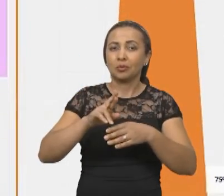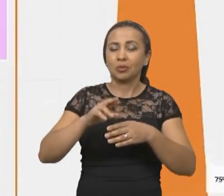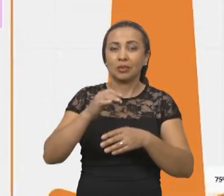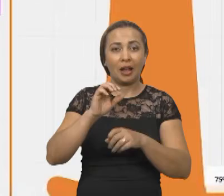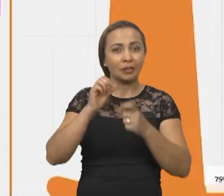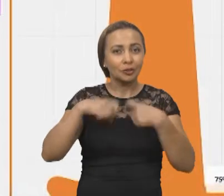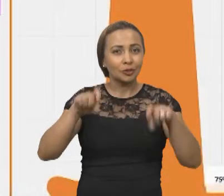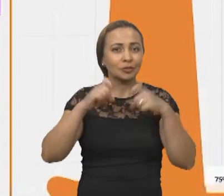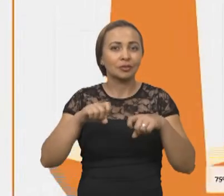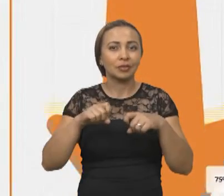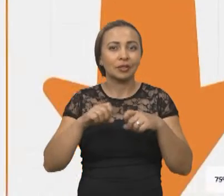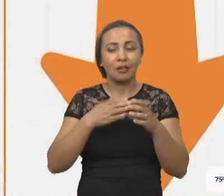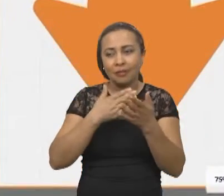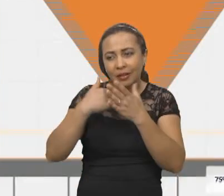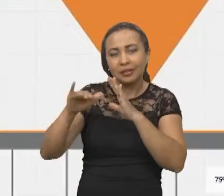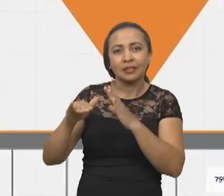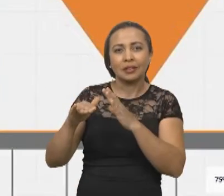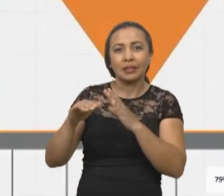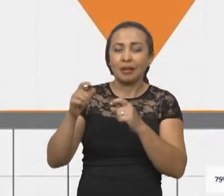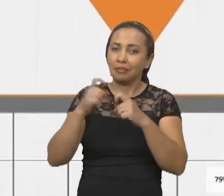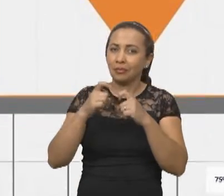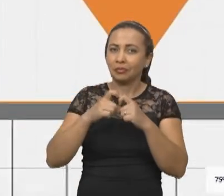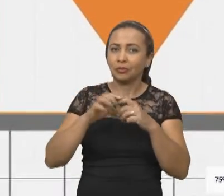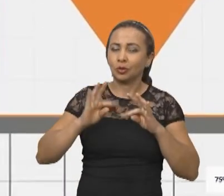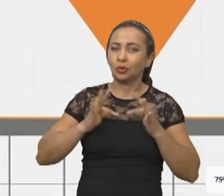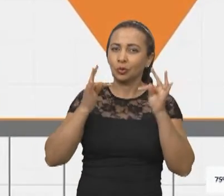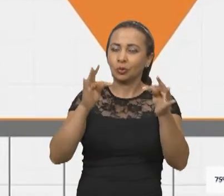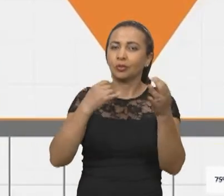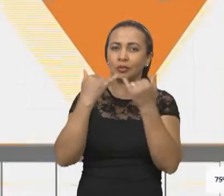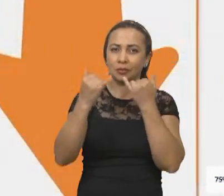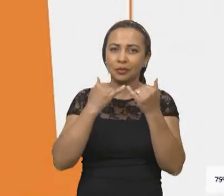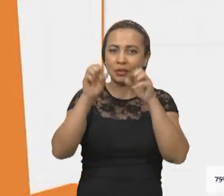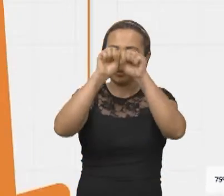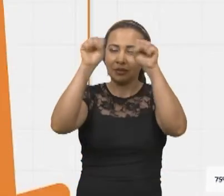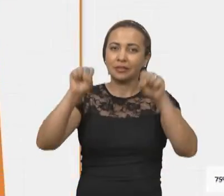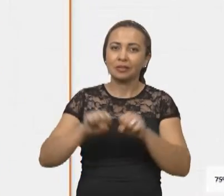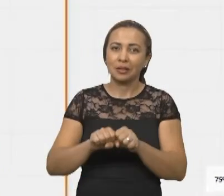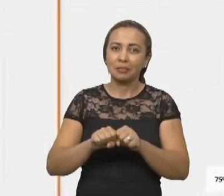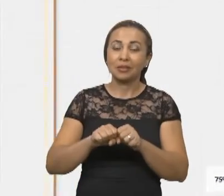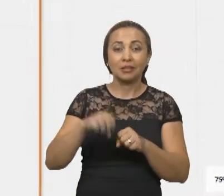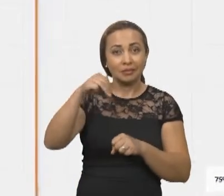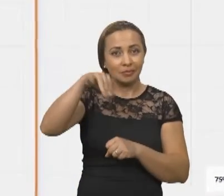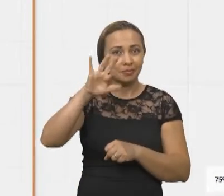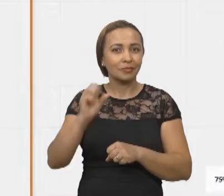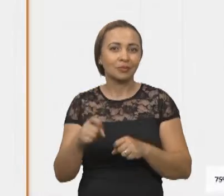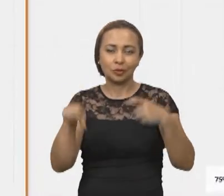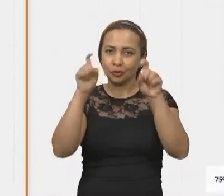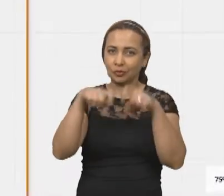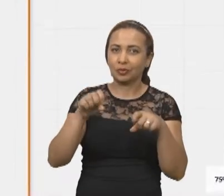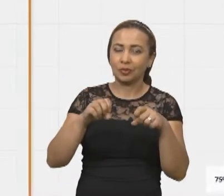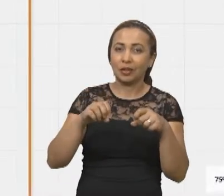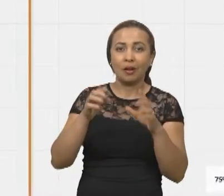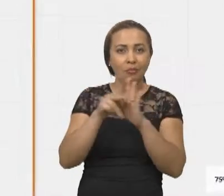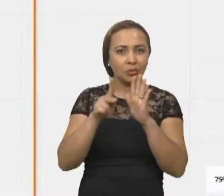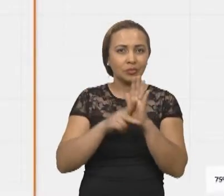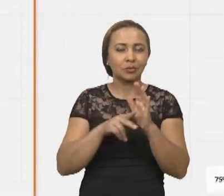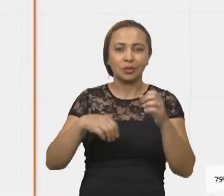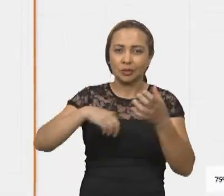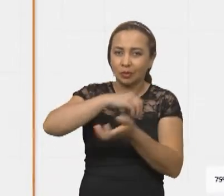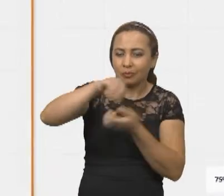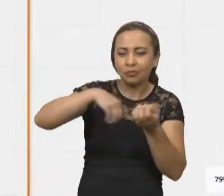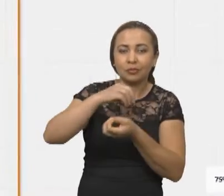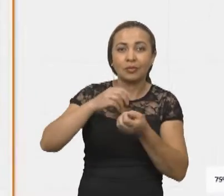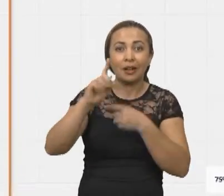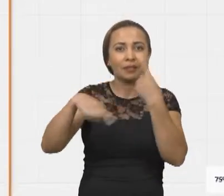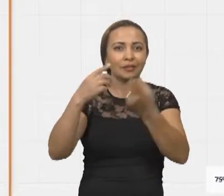digital foi dada a pesquisadores das áreas da Medicina, Tecnologia da Informação e Sistemas e Mídias Digitais. O projeto envolve,